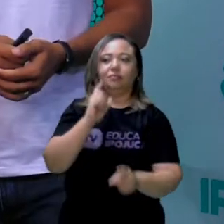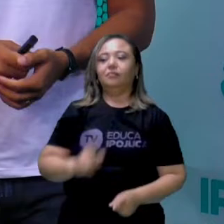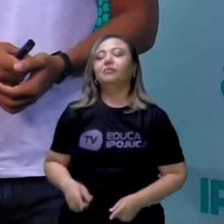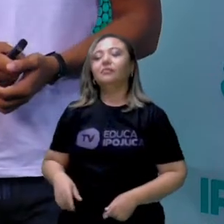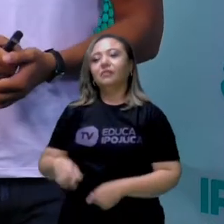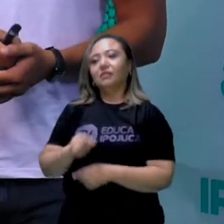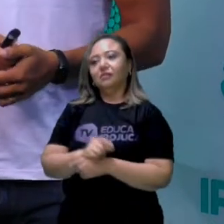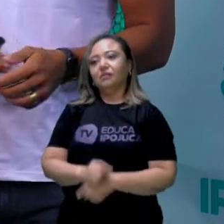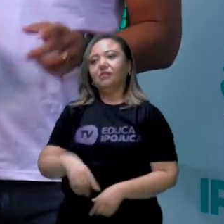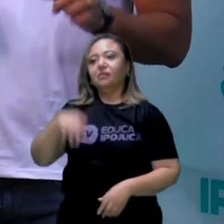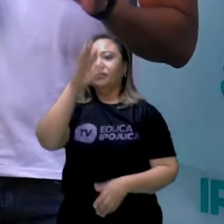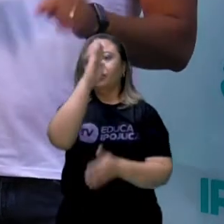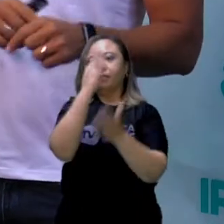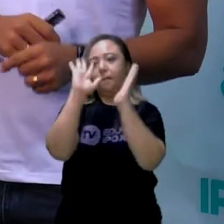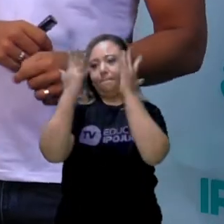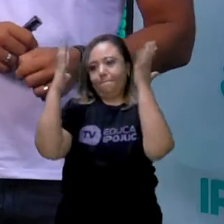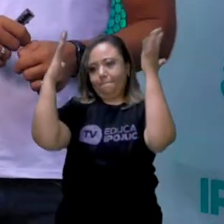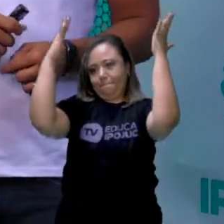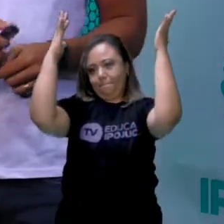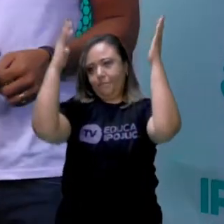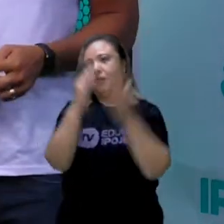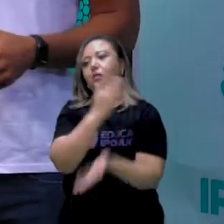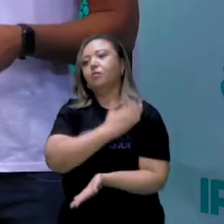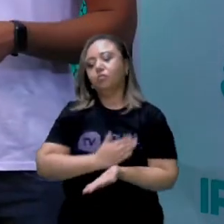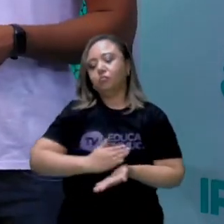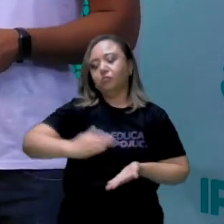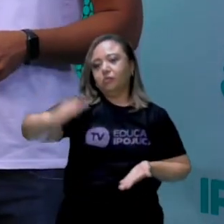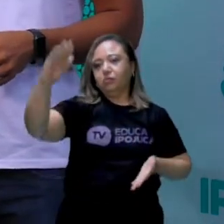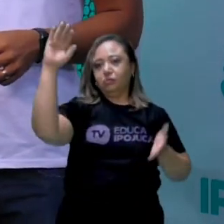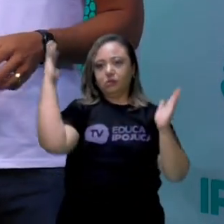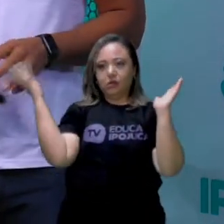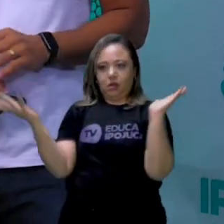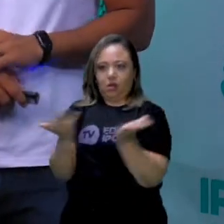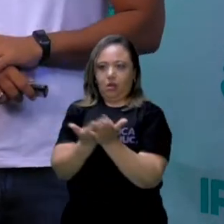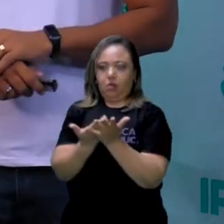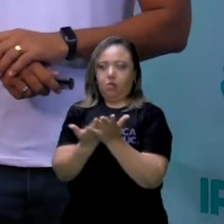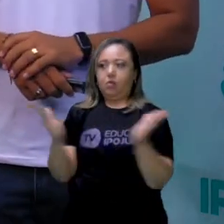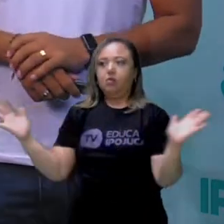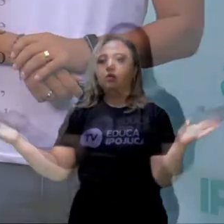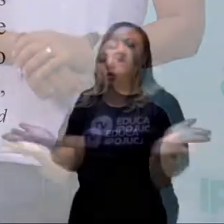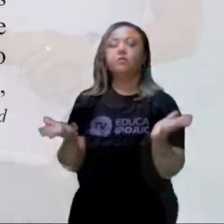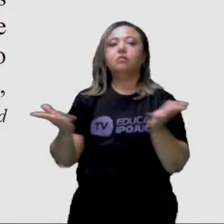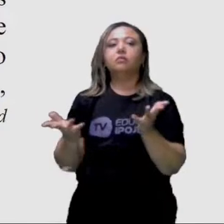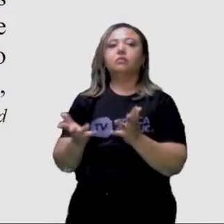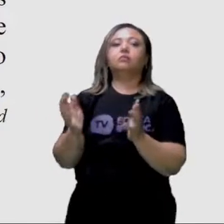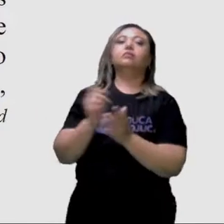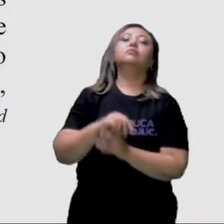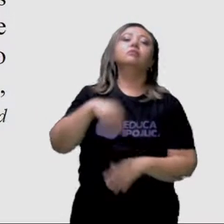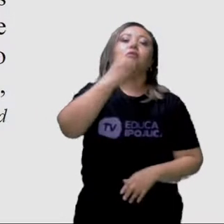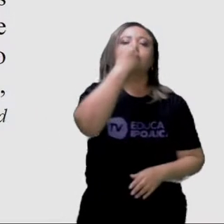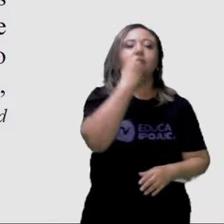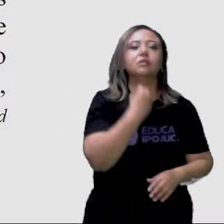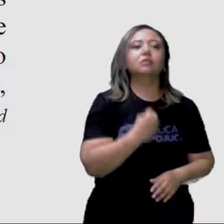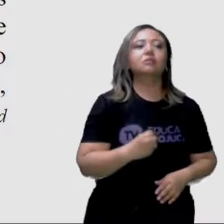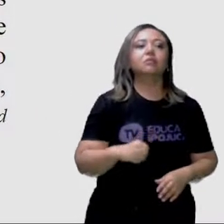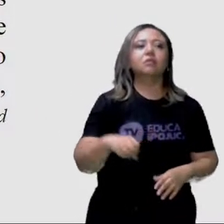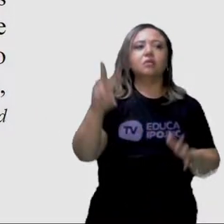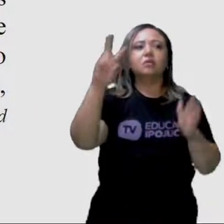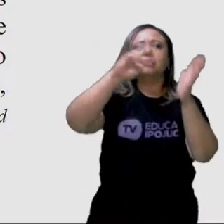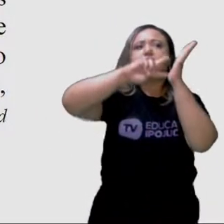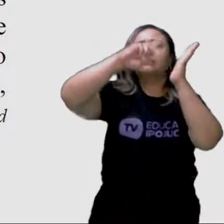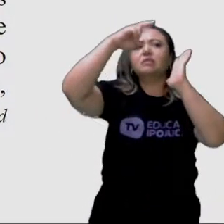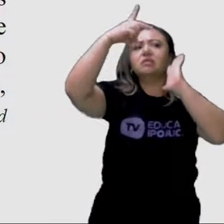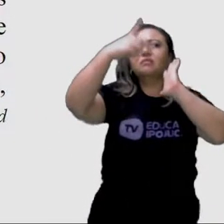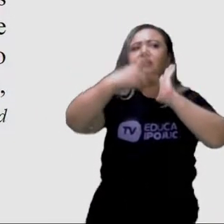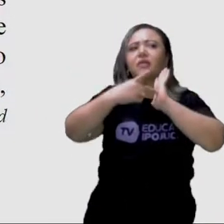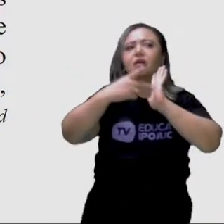parabéns. Agora vamos para a nossa aula de hoje. Bom, você sabe o que significa o movimento